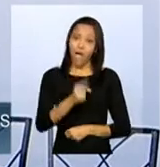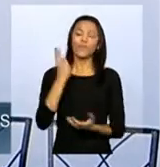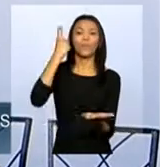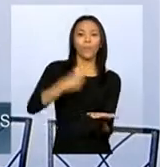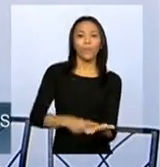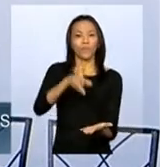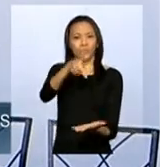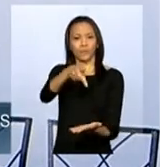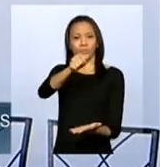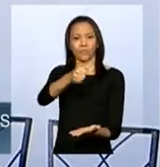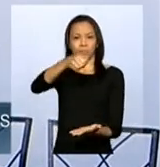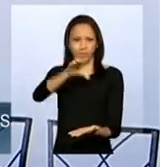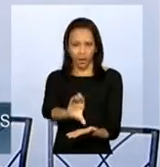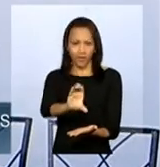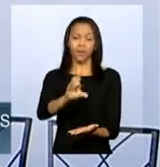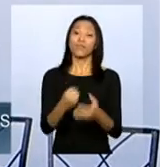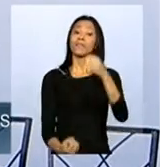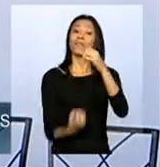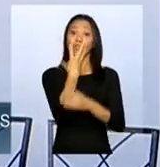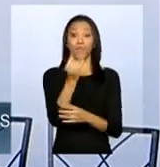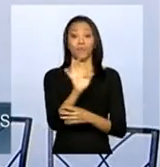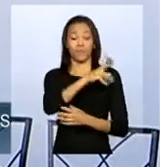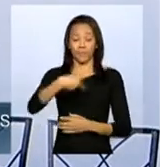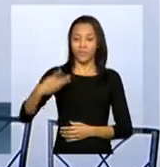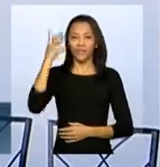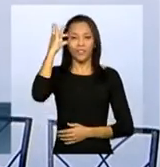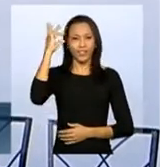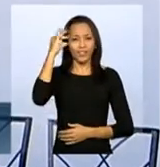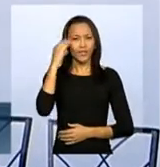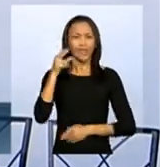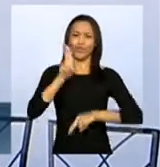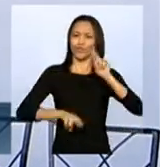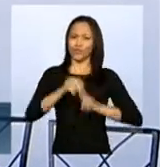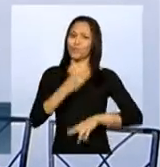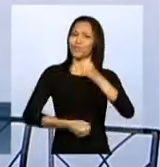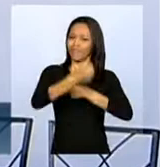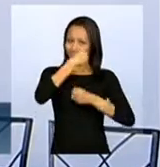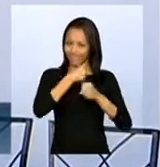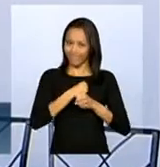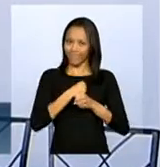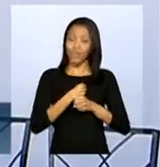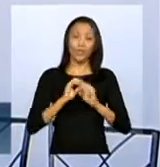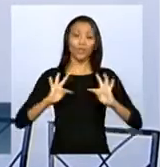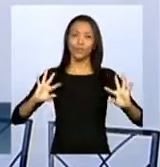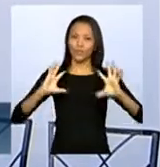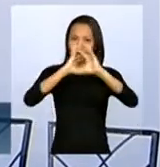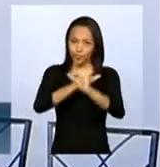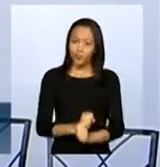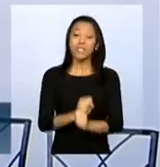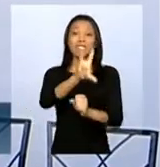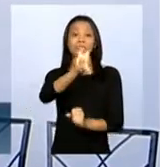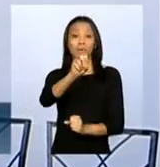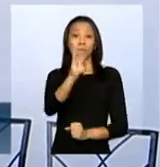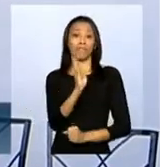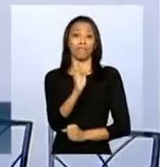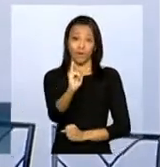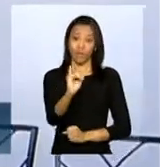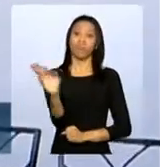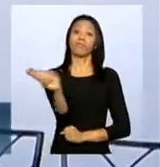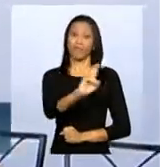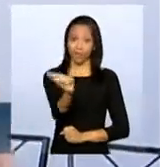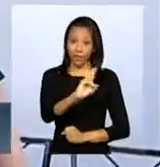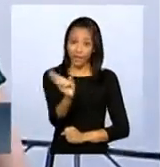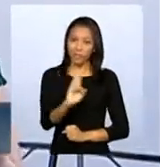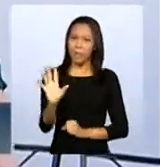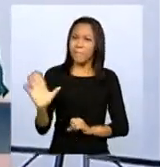Mobilidade Urbana, criado pela presidenta Dilma Rousseff em junho do ano passado. Ao todo, são 50 bilhões de reais